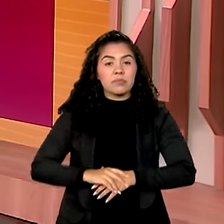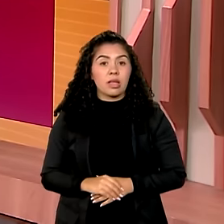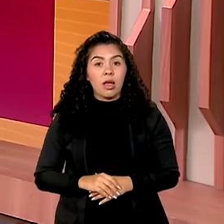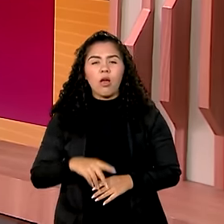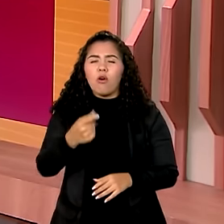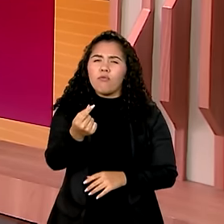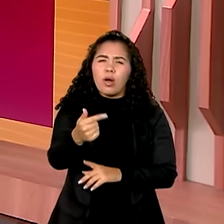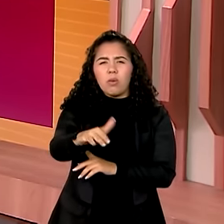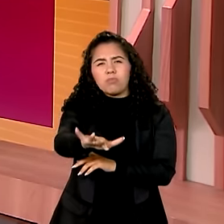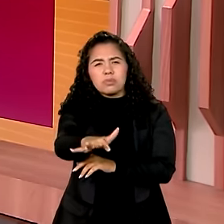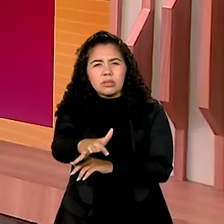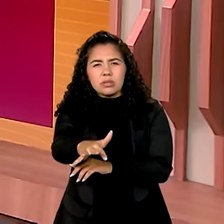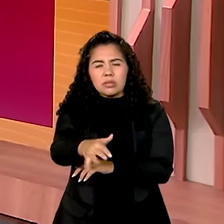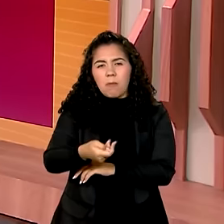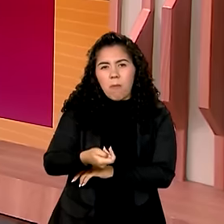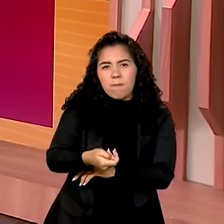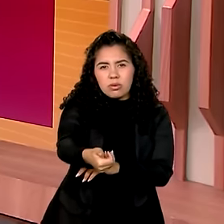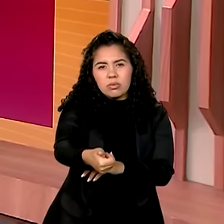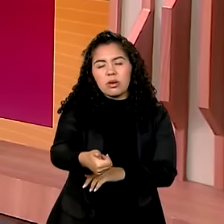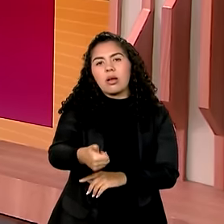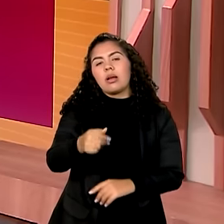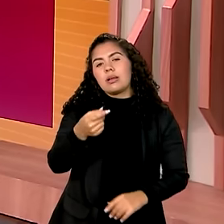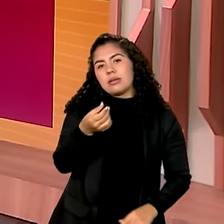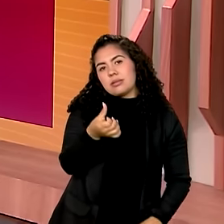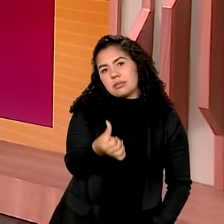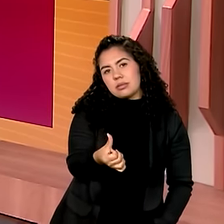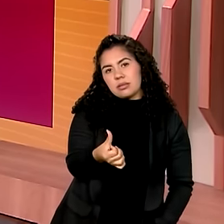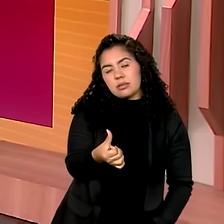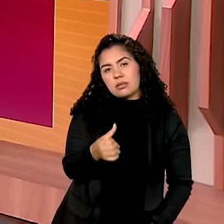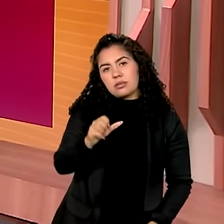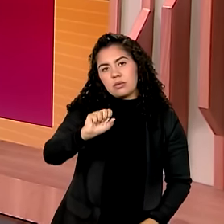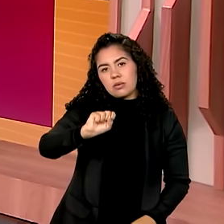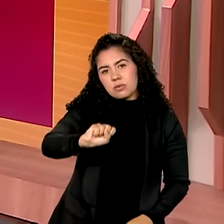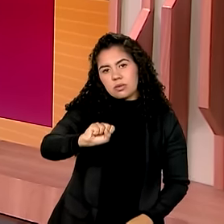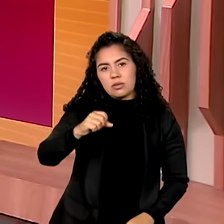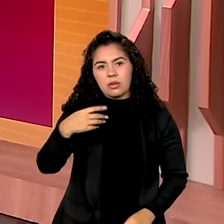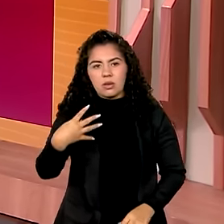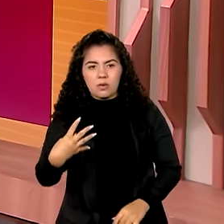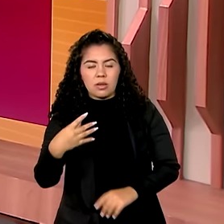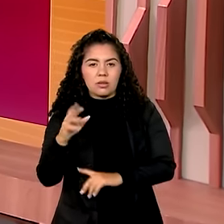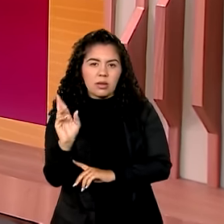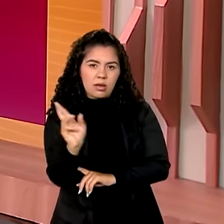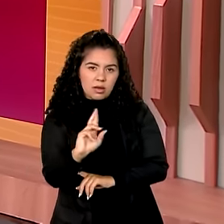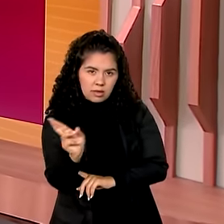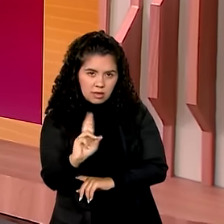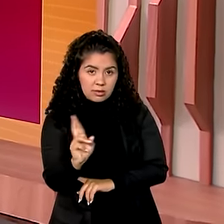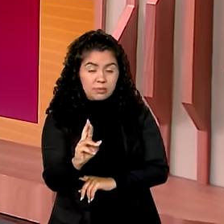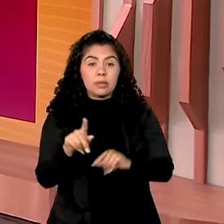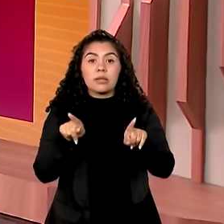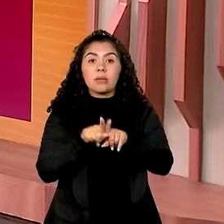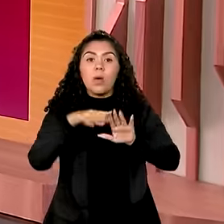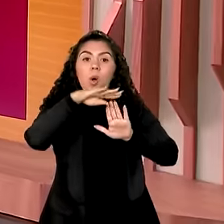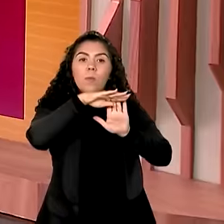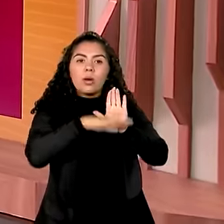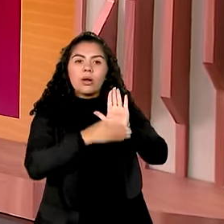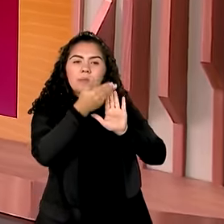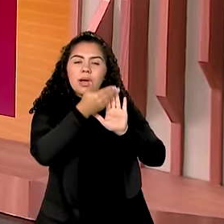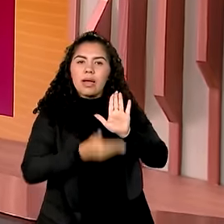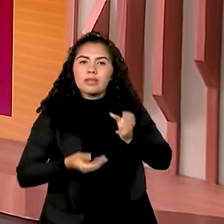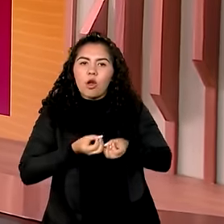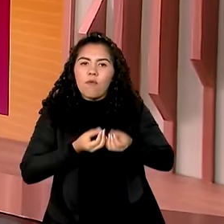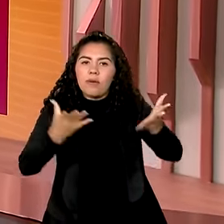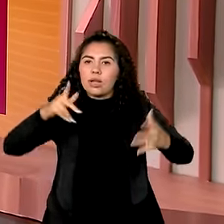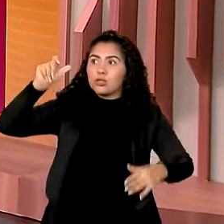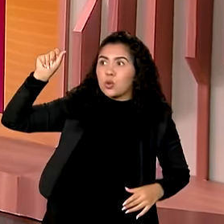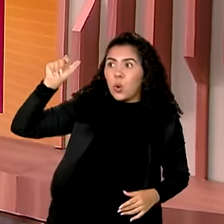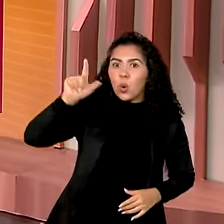valor médio do benefício pago na cidade é de 684 reais. E o programa Luz para Todos já